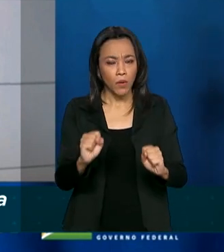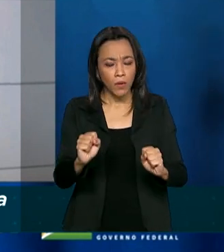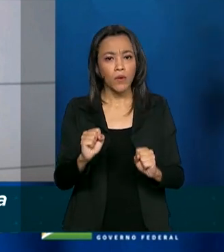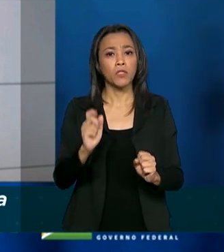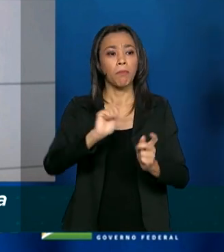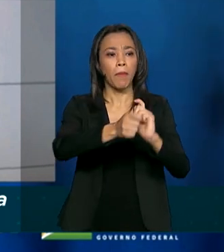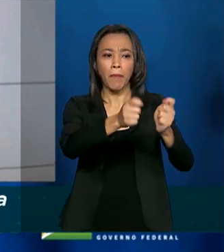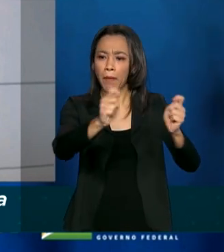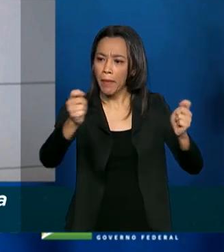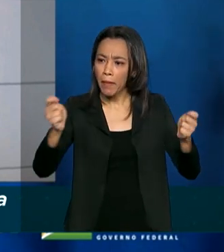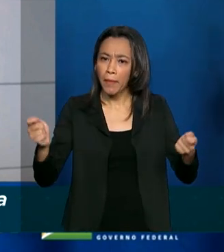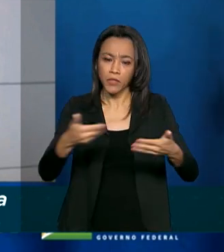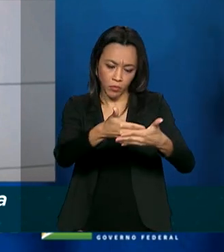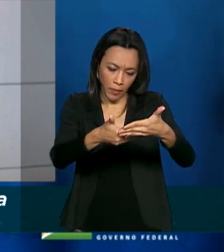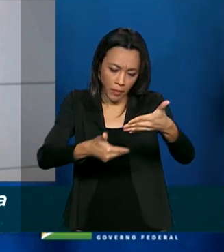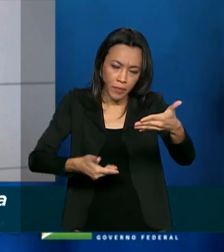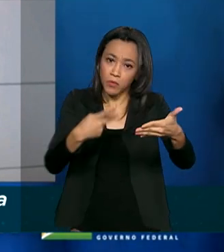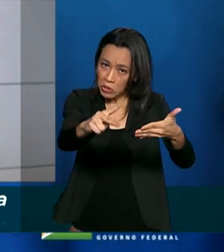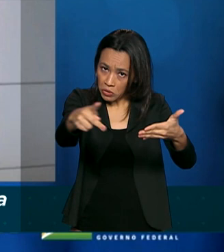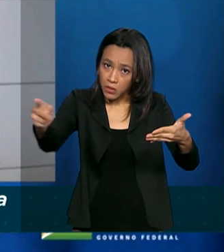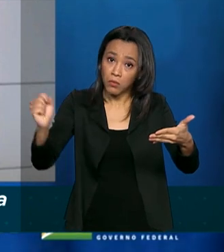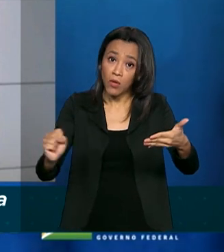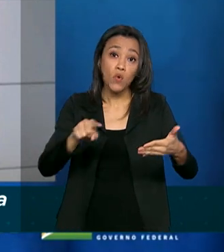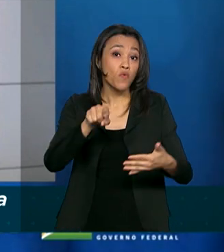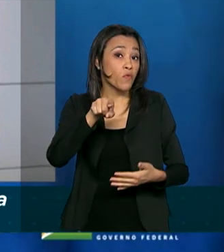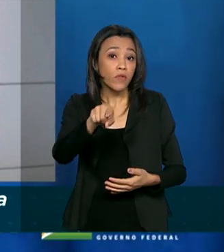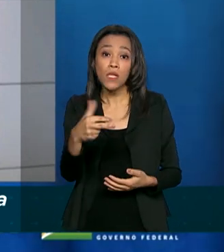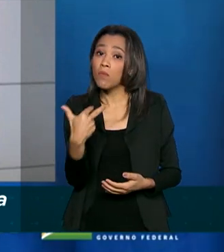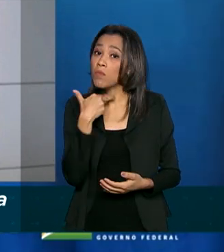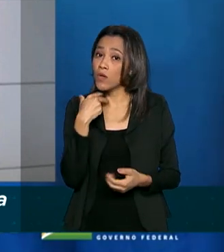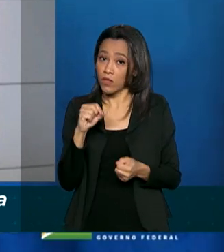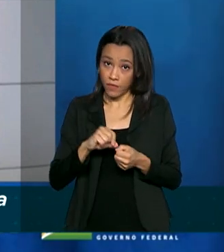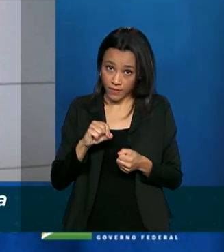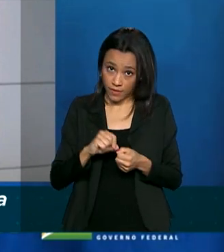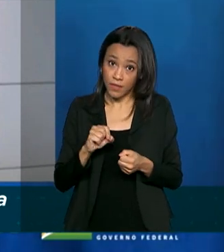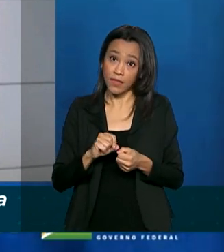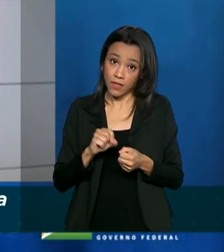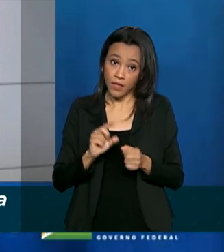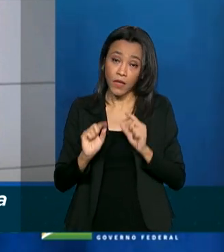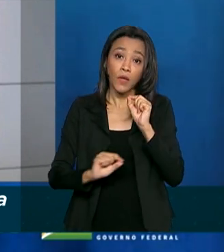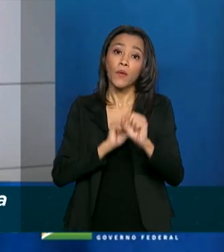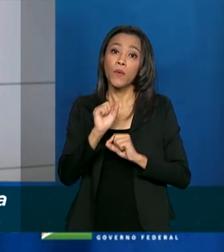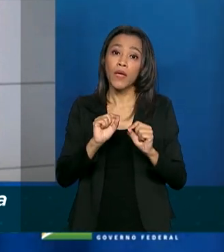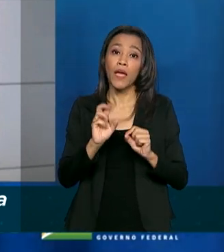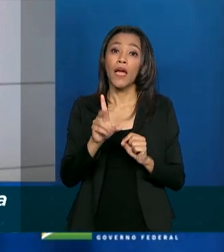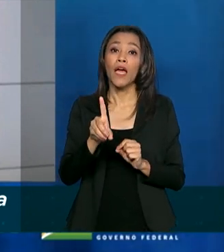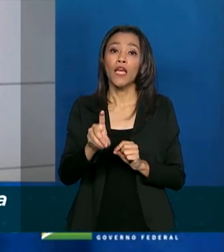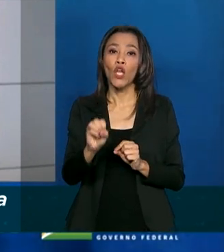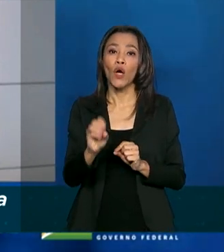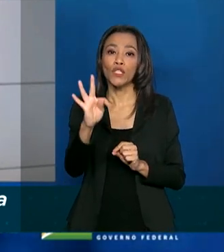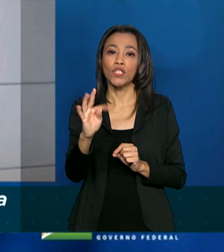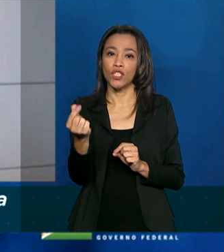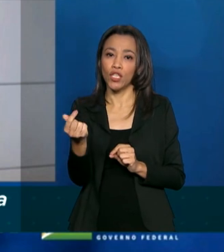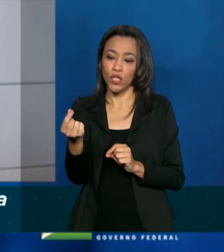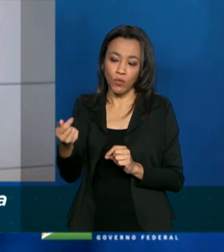pagamentos de boletos. O que você não pode, desta vez, é realizar DOCs, ou seja,